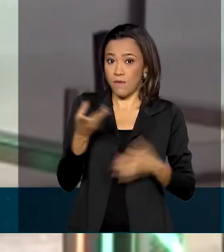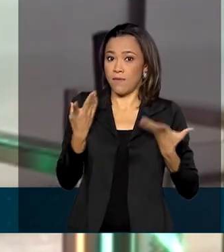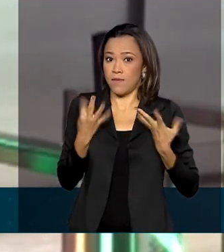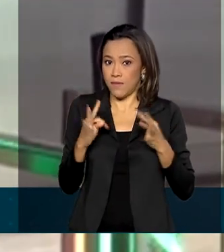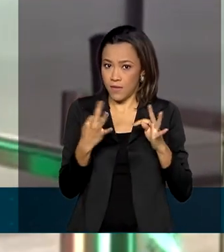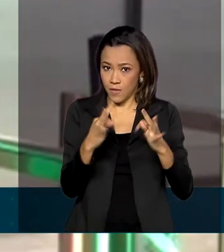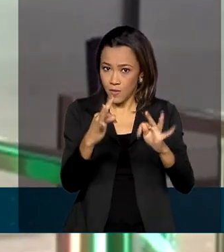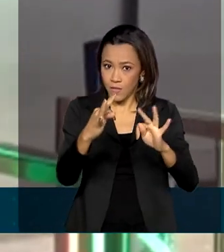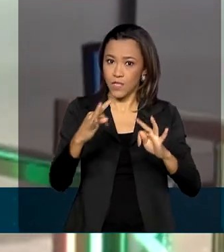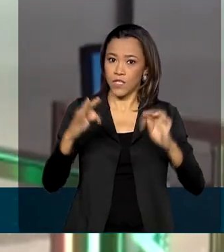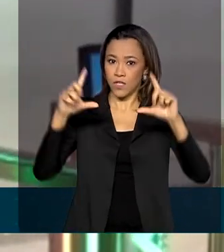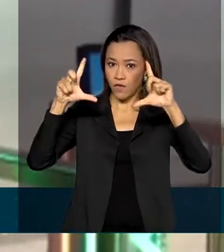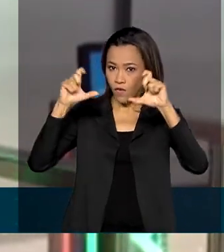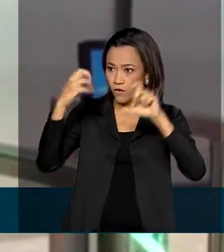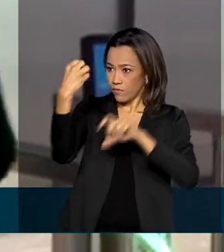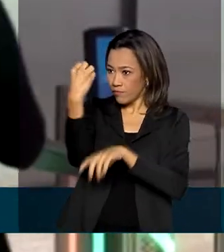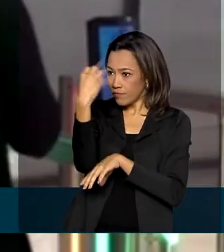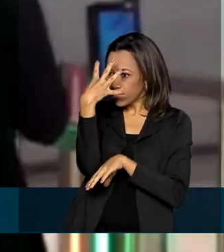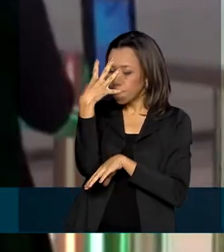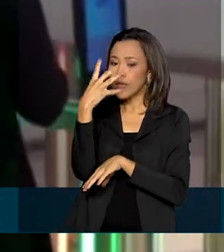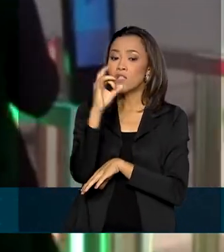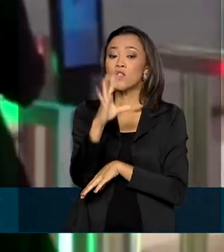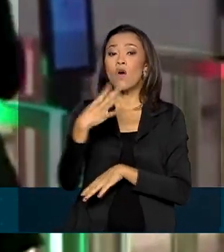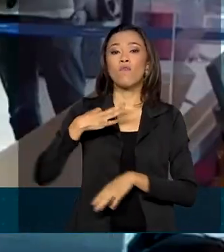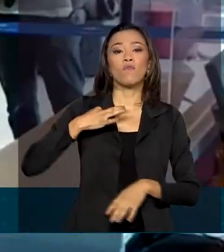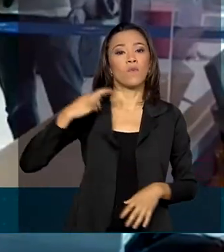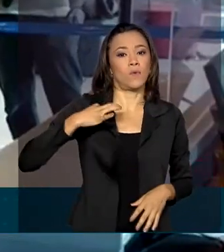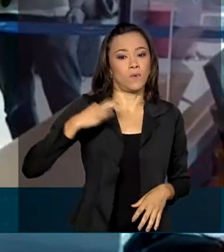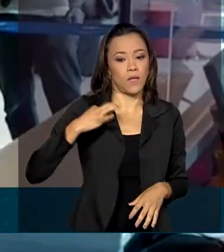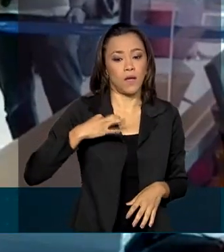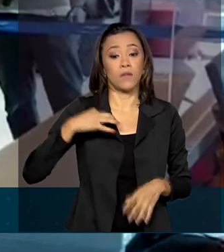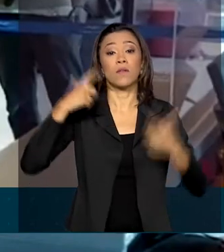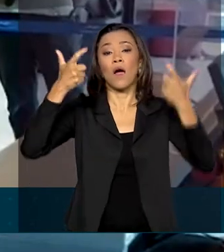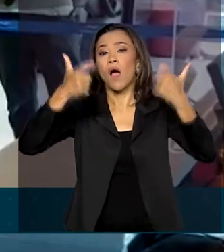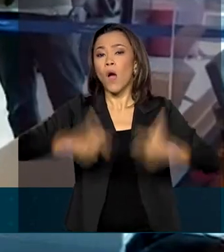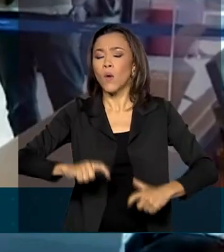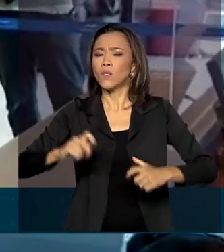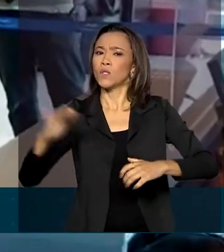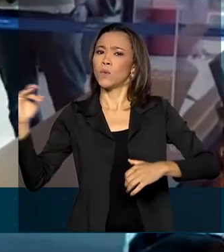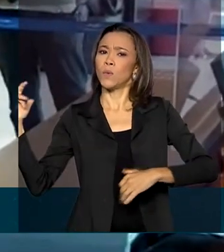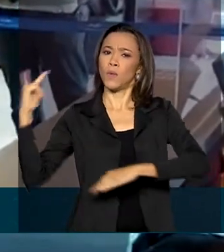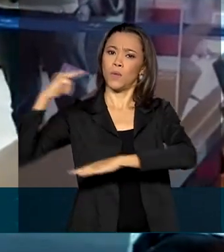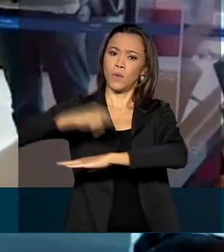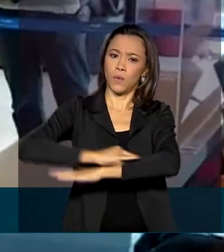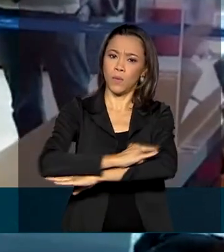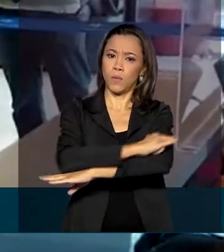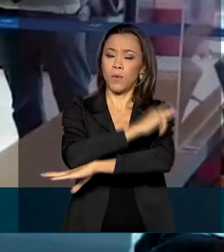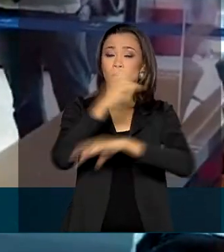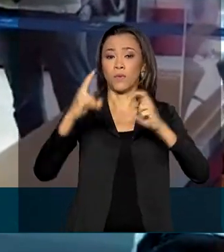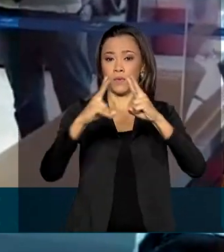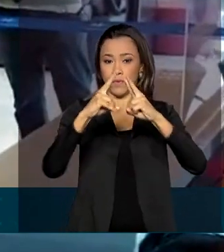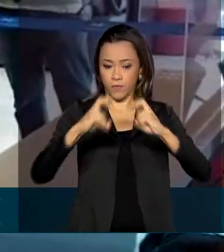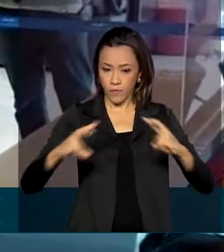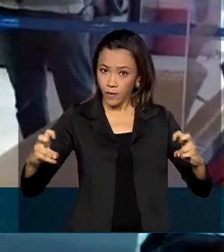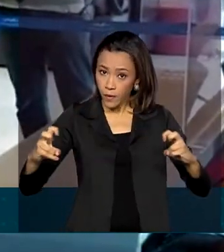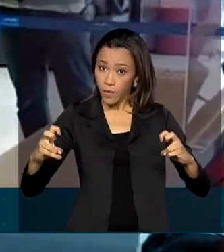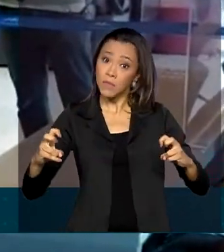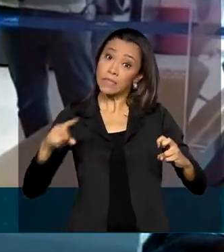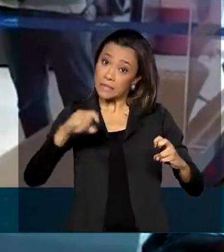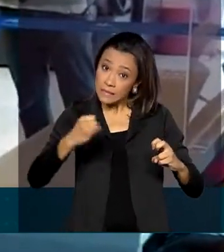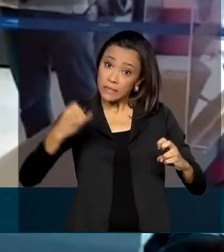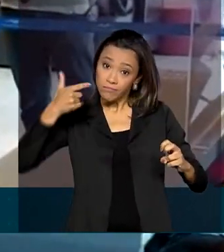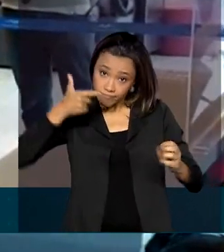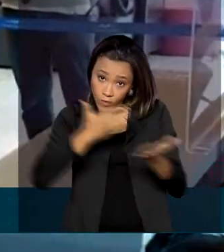está sendo testada apenas em voluntários no Aeroporto Internacional de Florianópolis. Se for